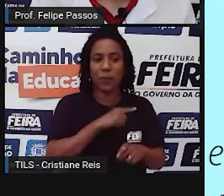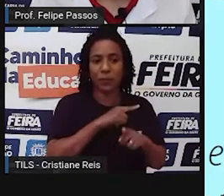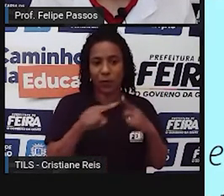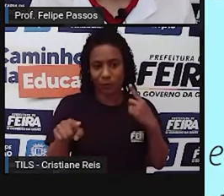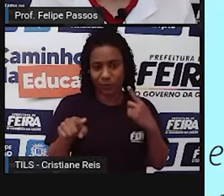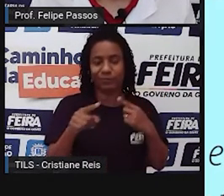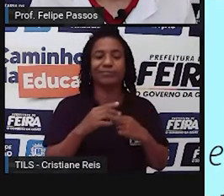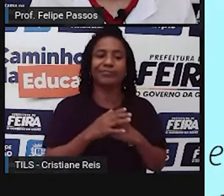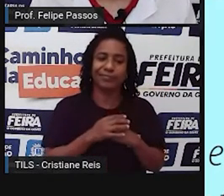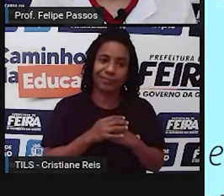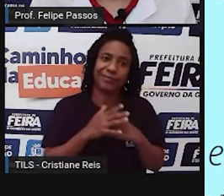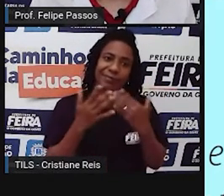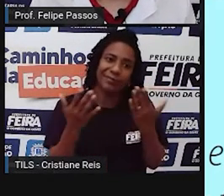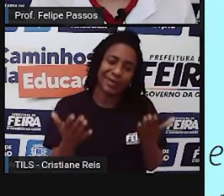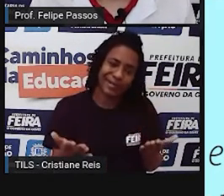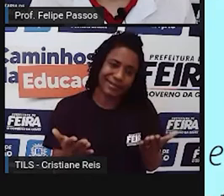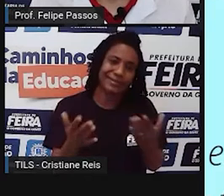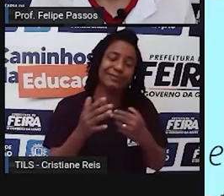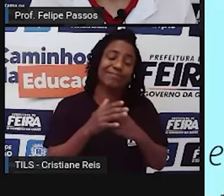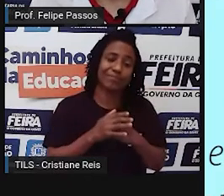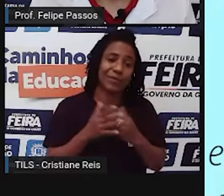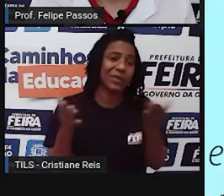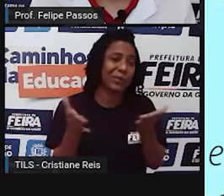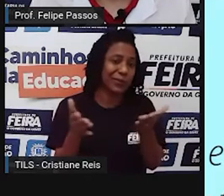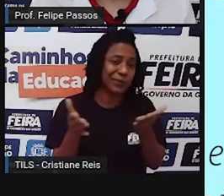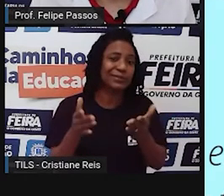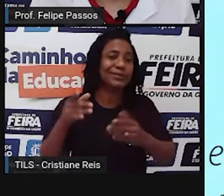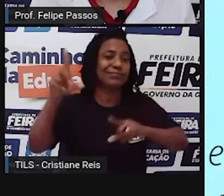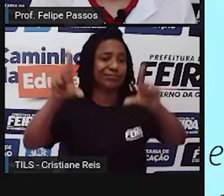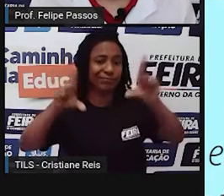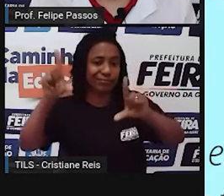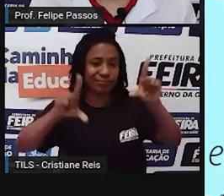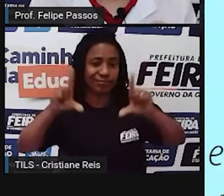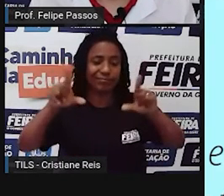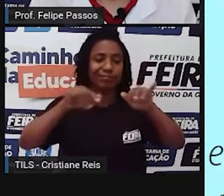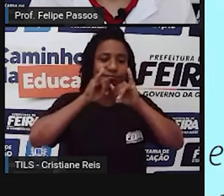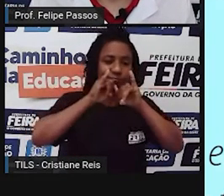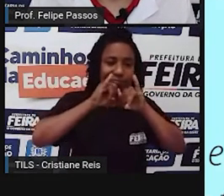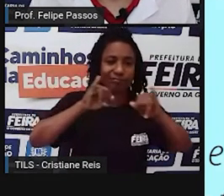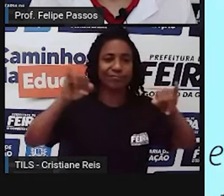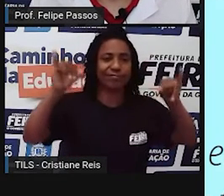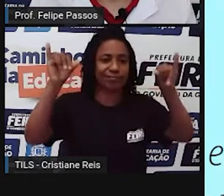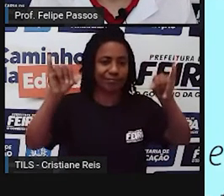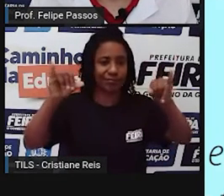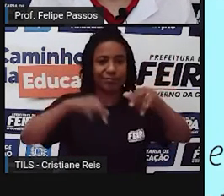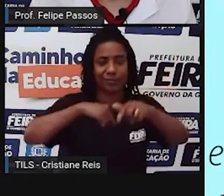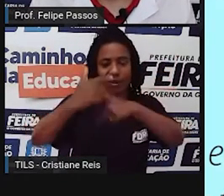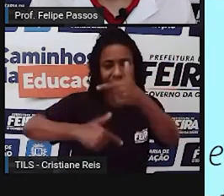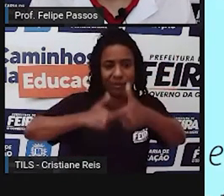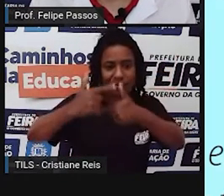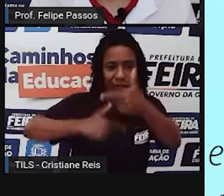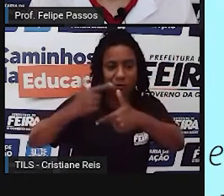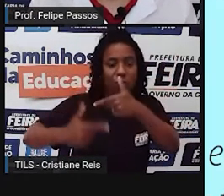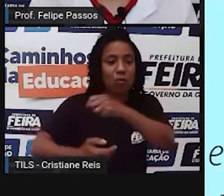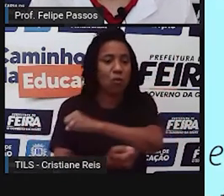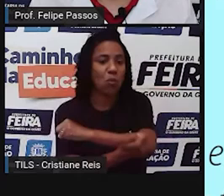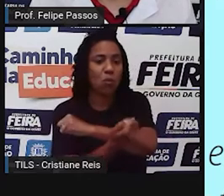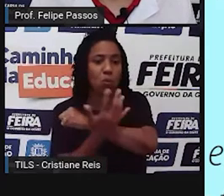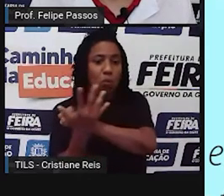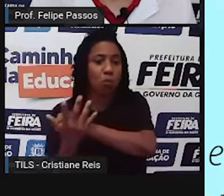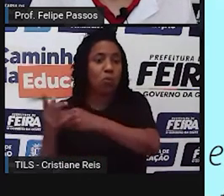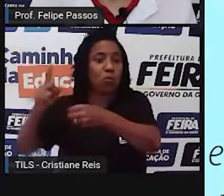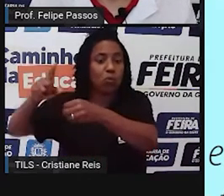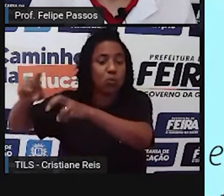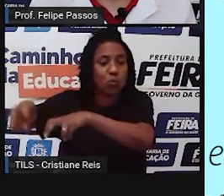Infelizmente, hoje em dia, a gente ouve falar de vez em quando de trabalhadores da zona rural, de